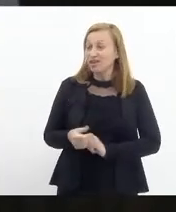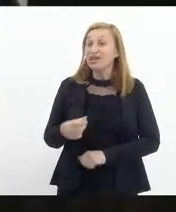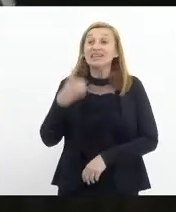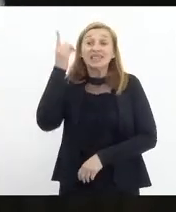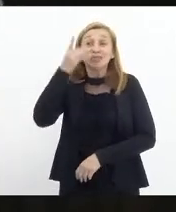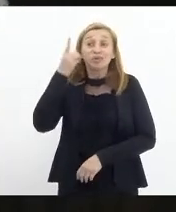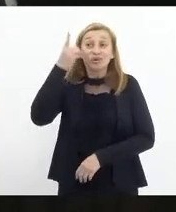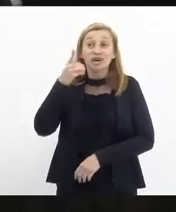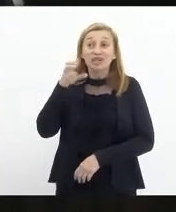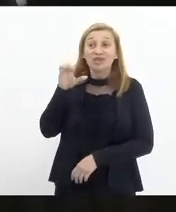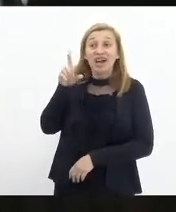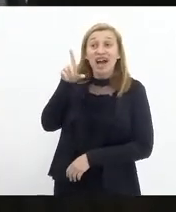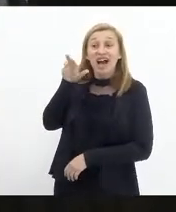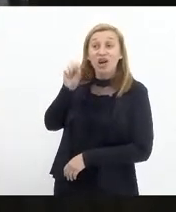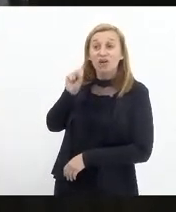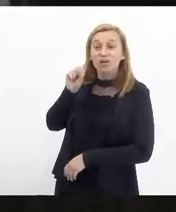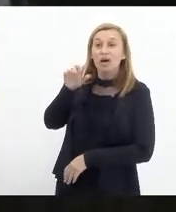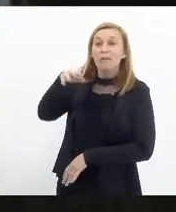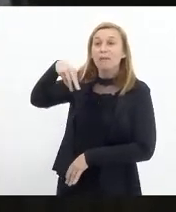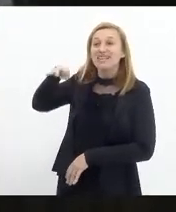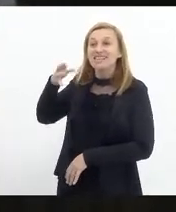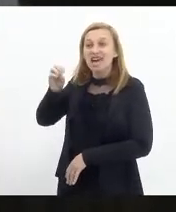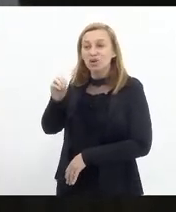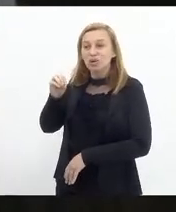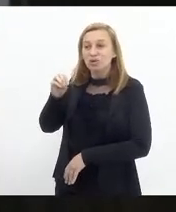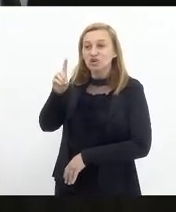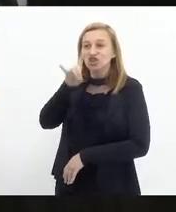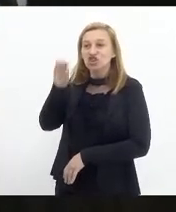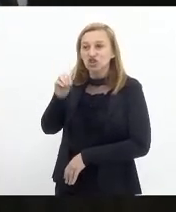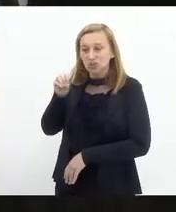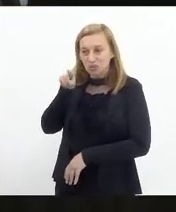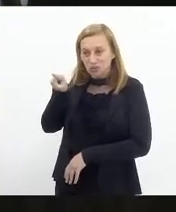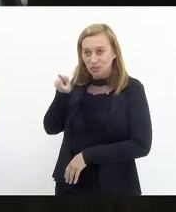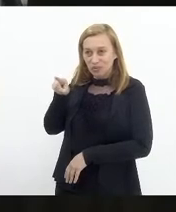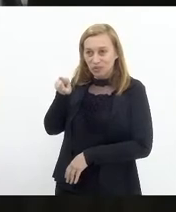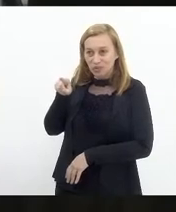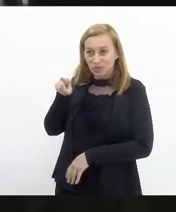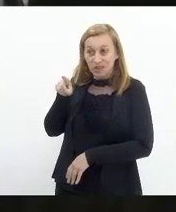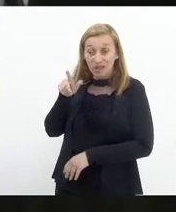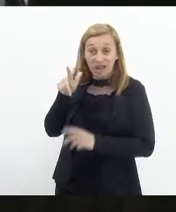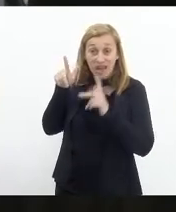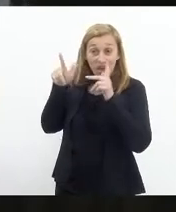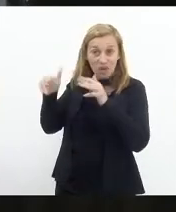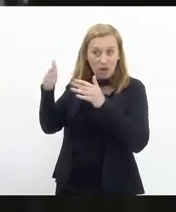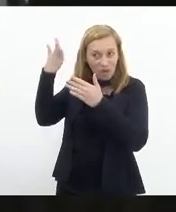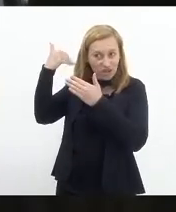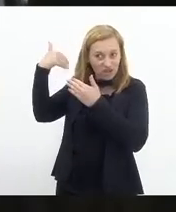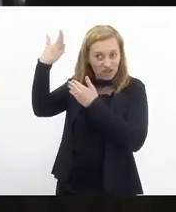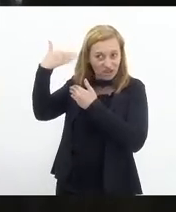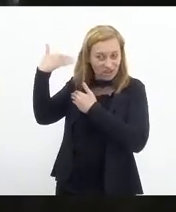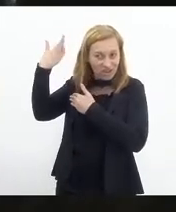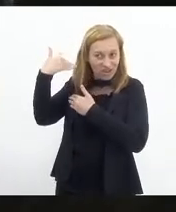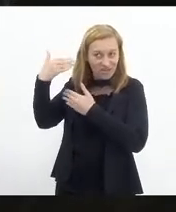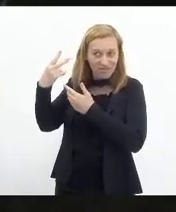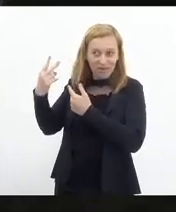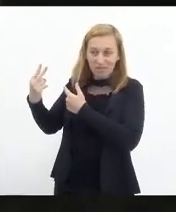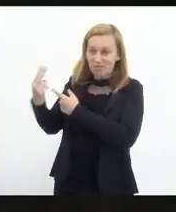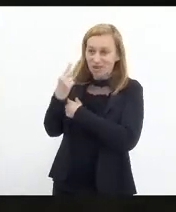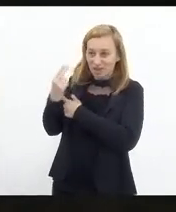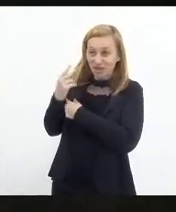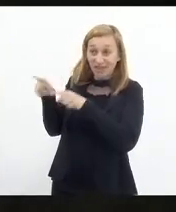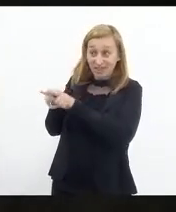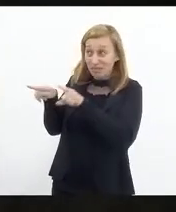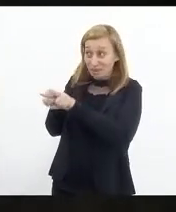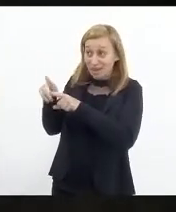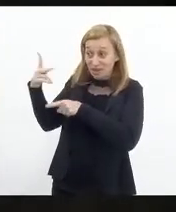deputado Carlos... O deputado Marcelo Dino. É a mesma tinta. Ele vai me emprestar a tinta de vossas excelências